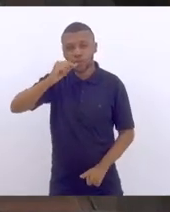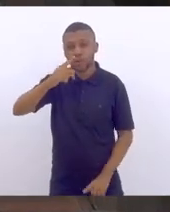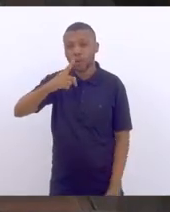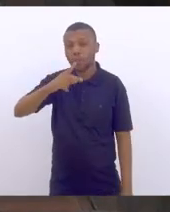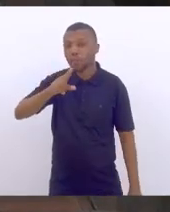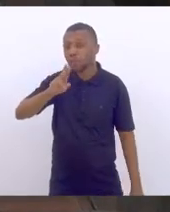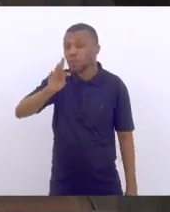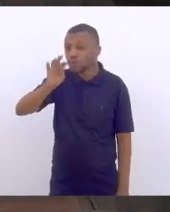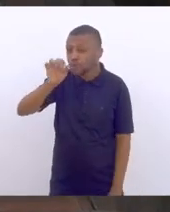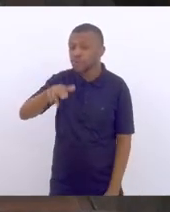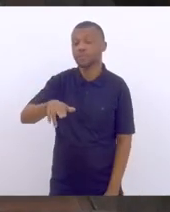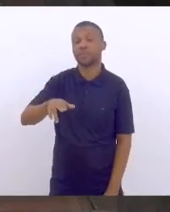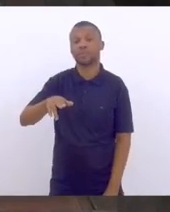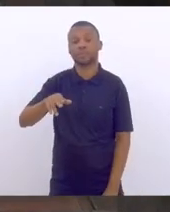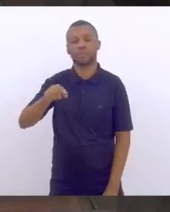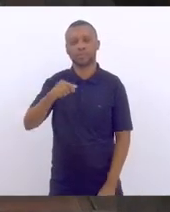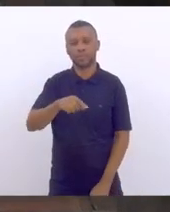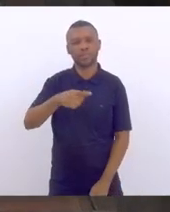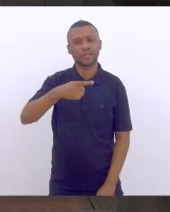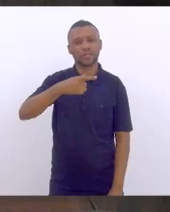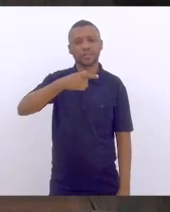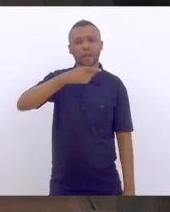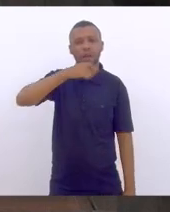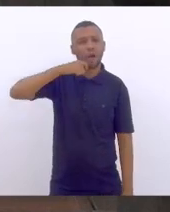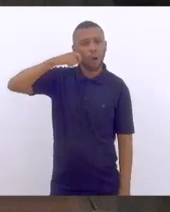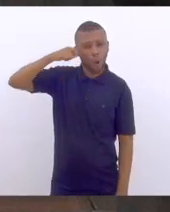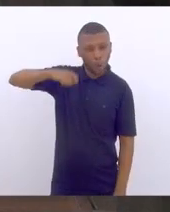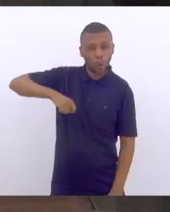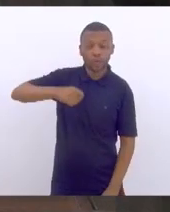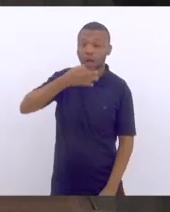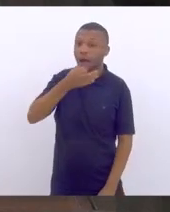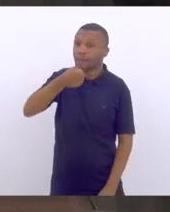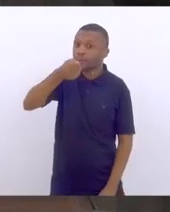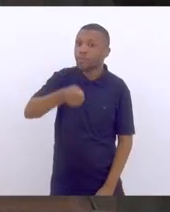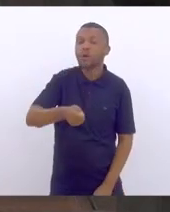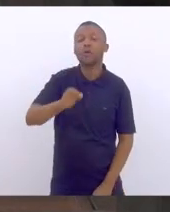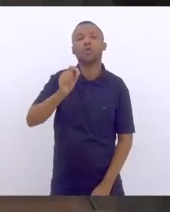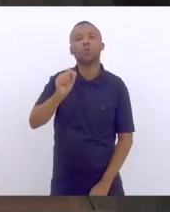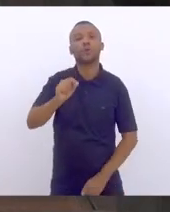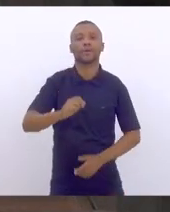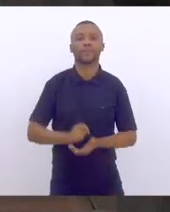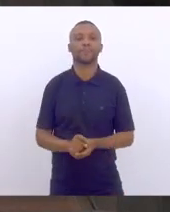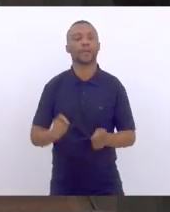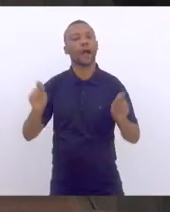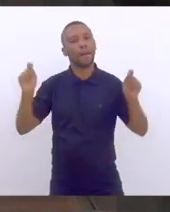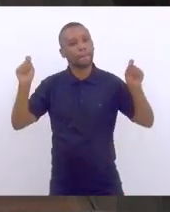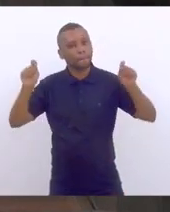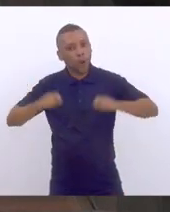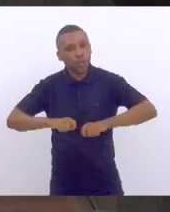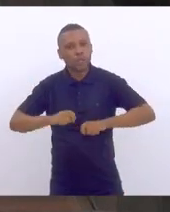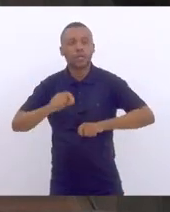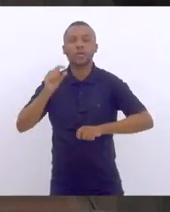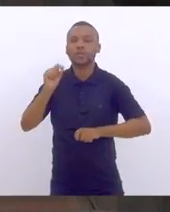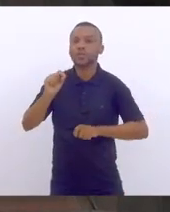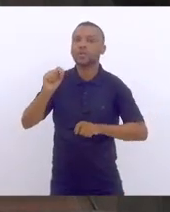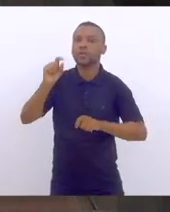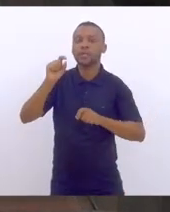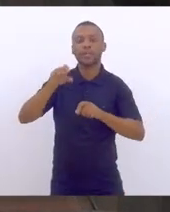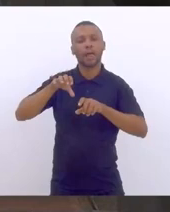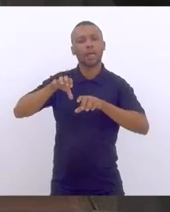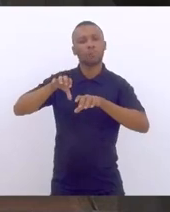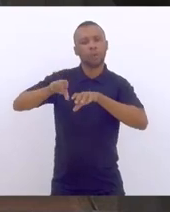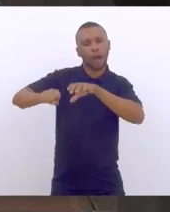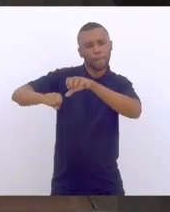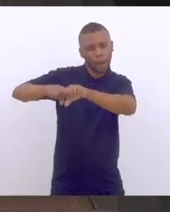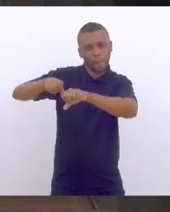Rússia, afirmando a possibilidade de, na guerra, de invasão